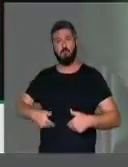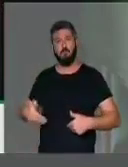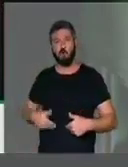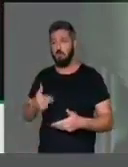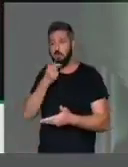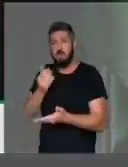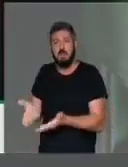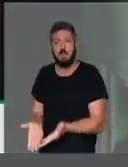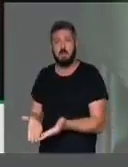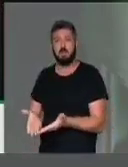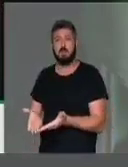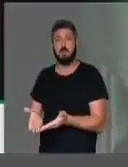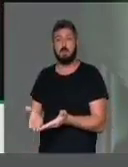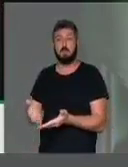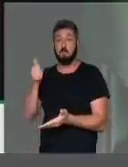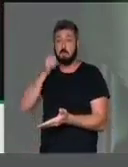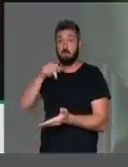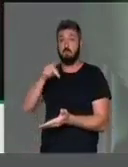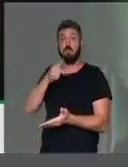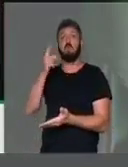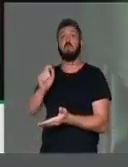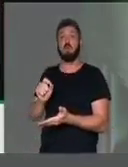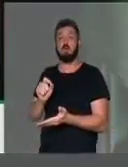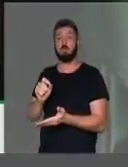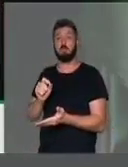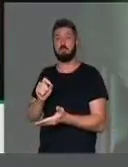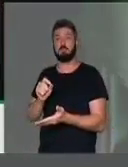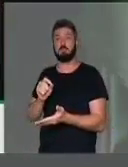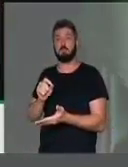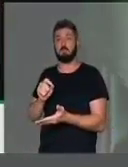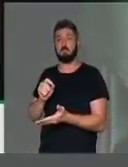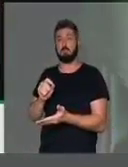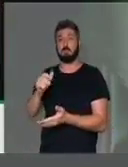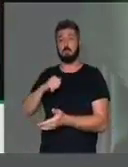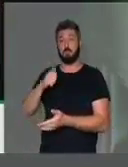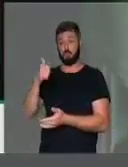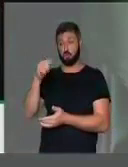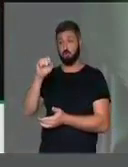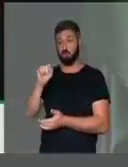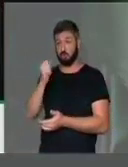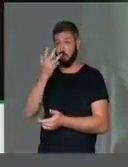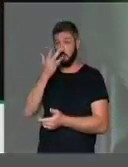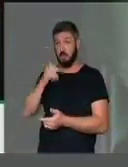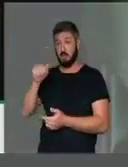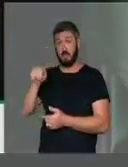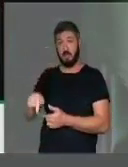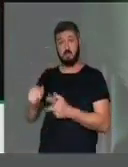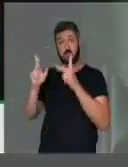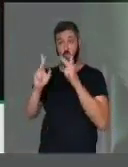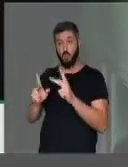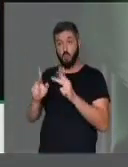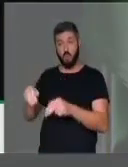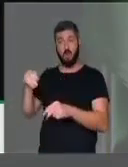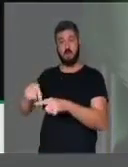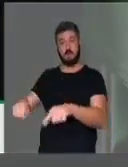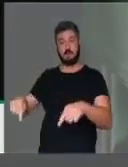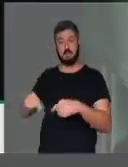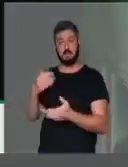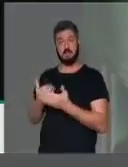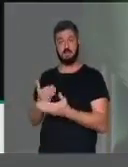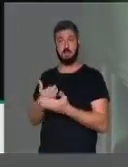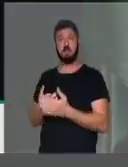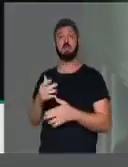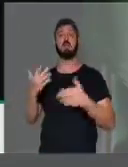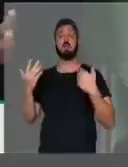em sala de aula, segundo a professora, há 18 crianças nesta situação, nesta sala,